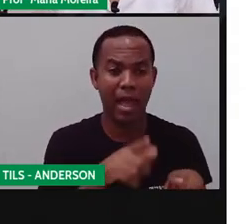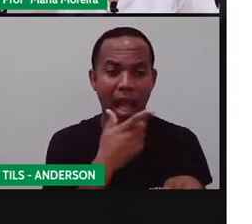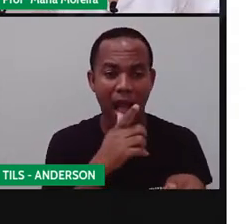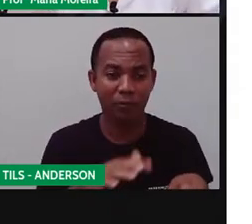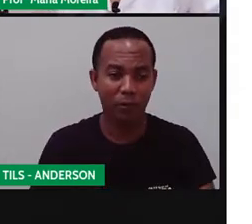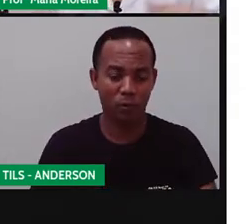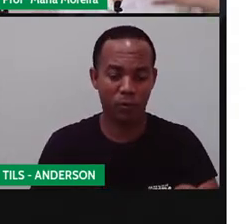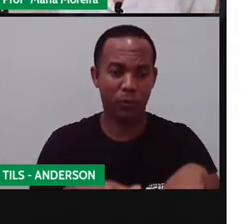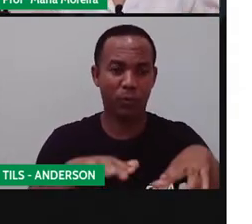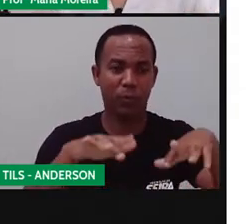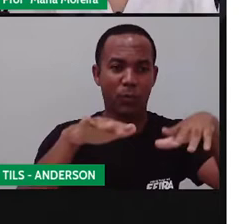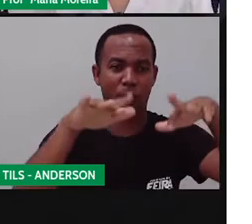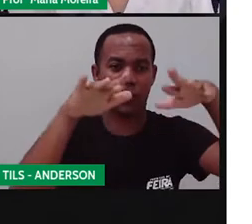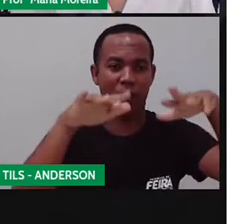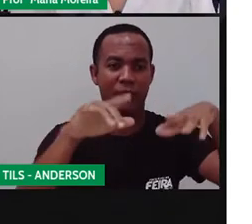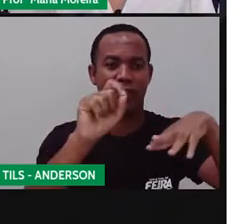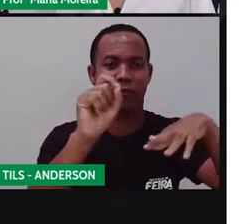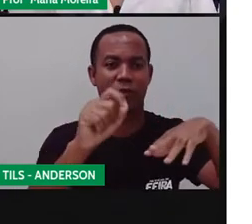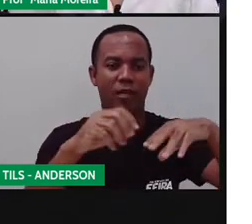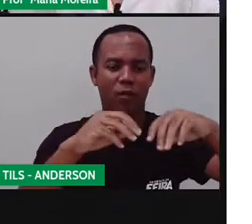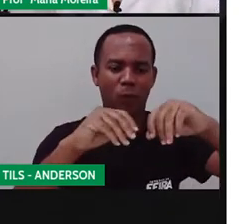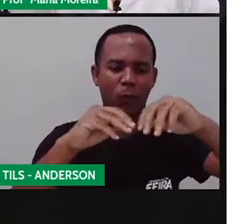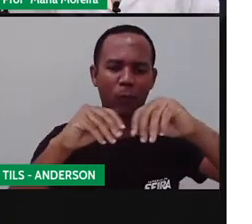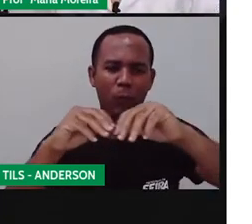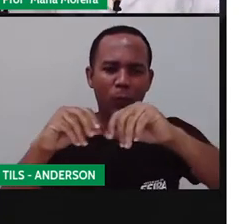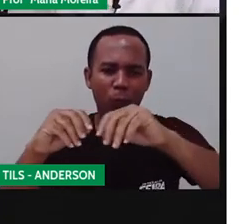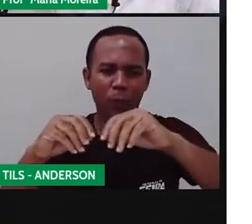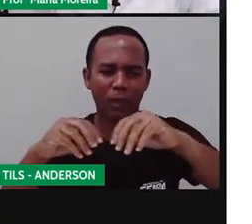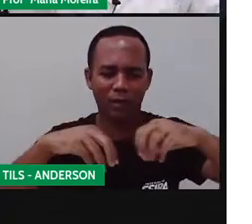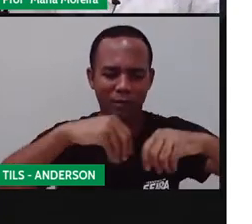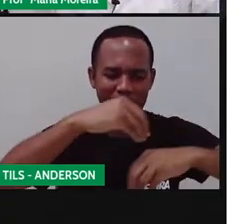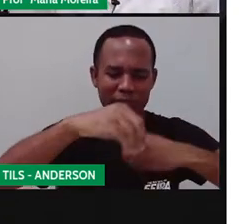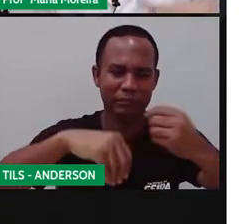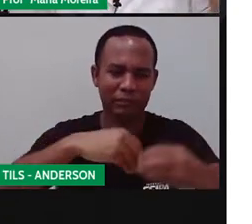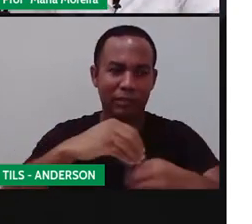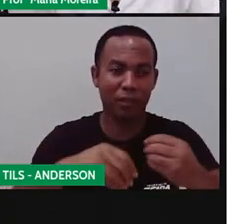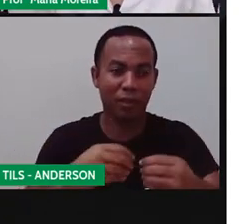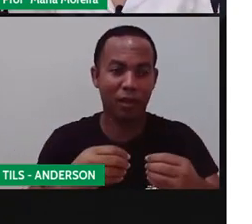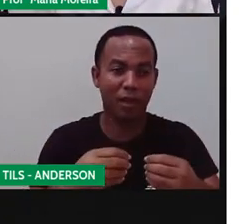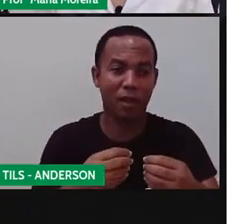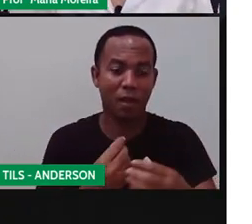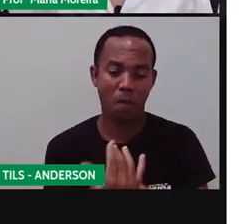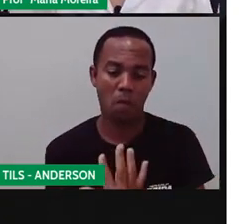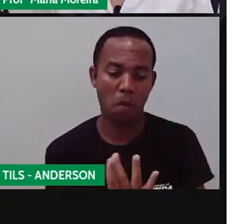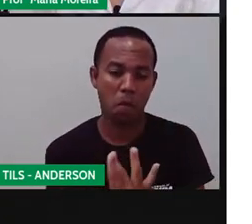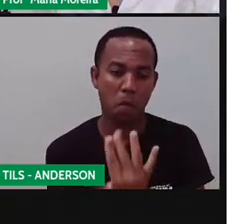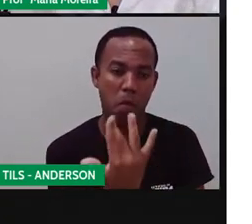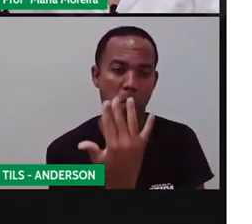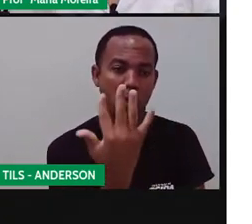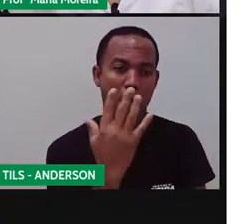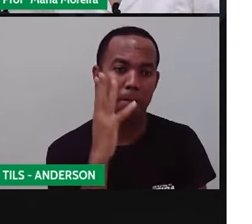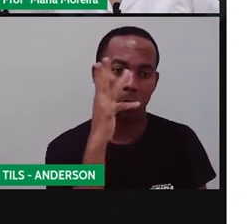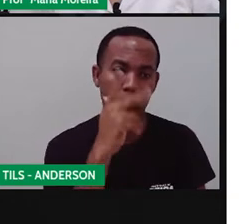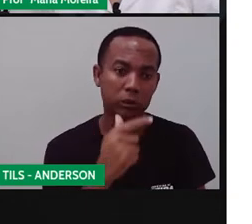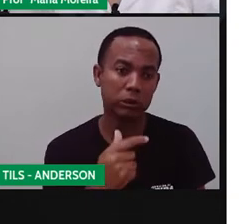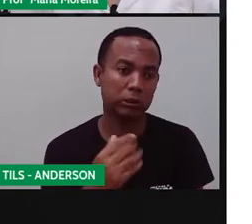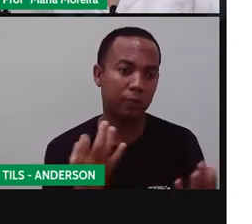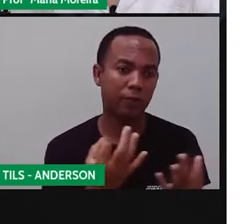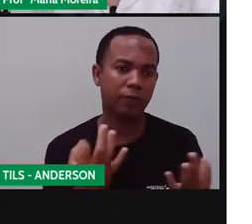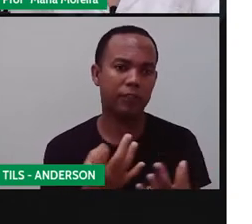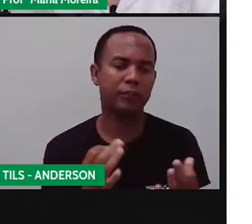que deixava a terra muito fértil. E aí, quê? As plantas que eram plantadas nessa